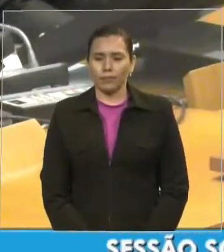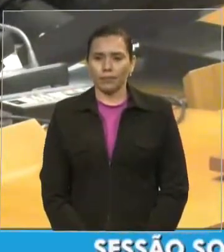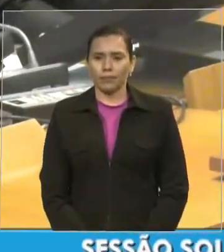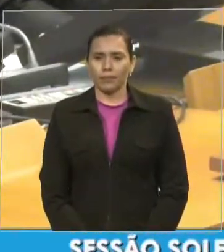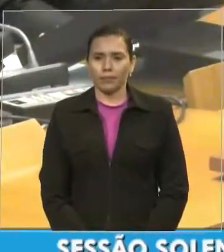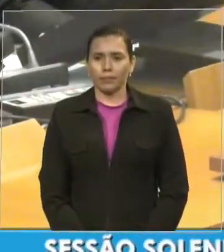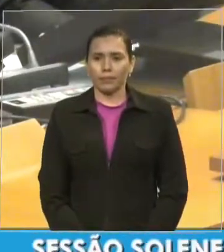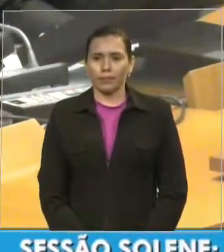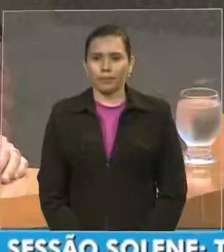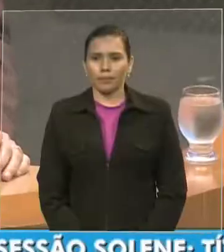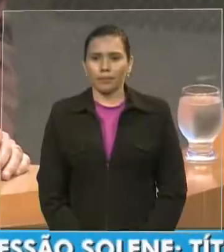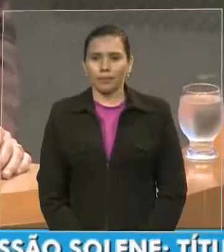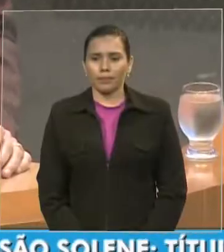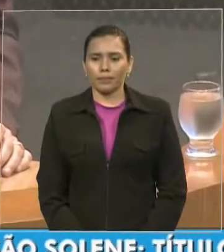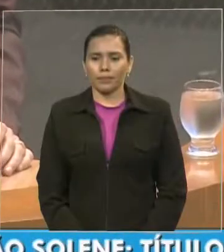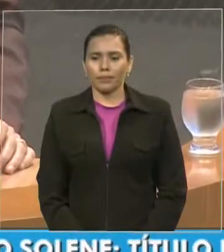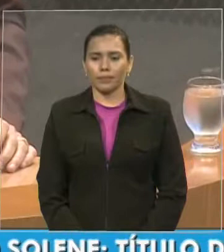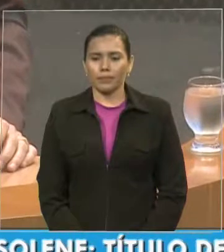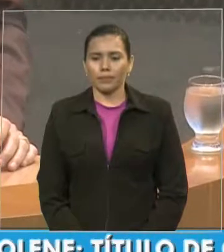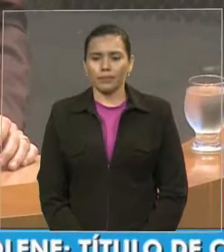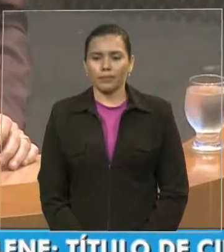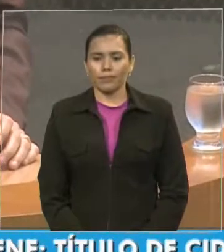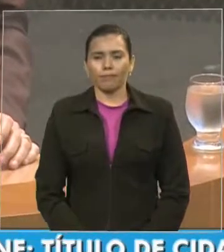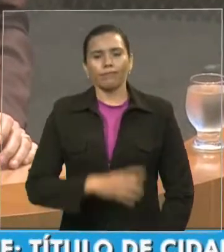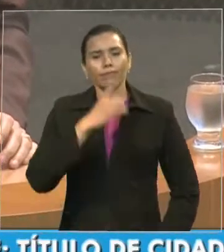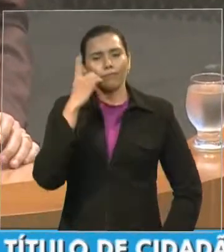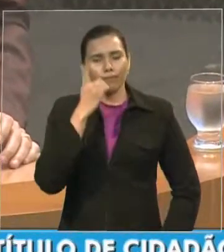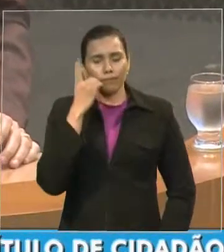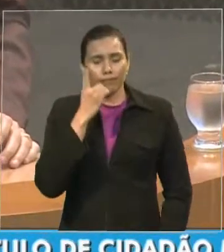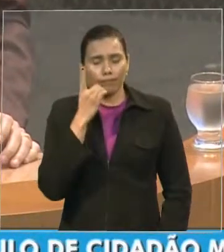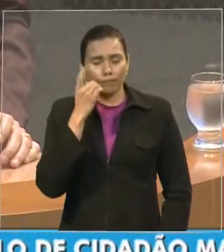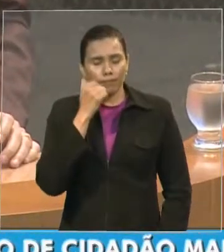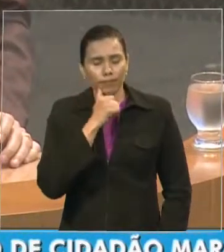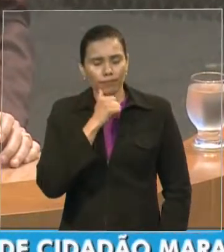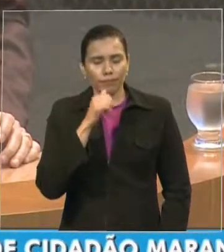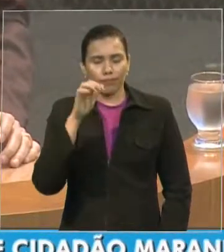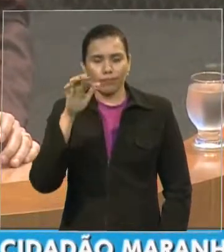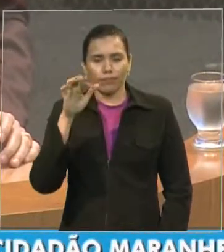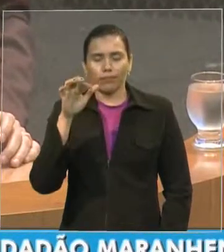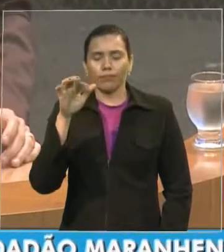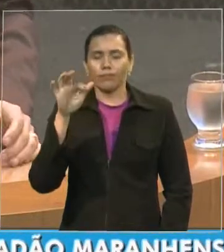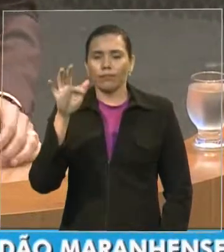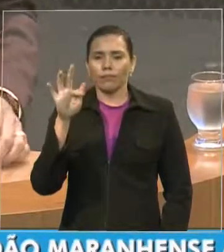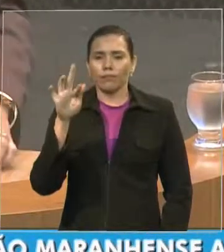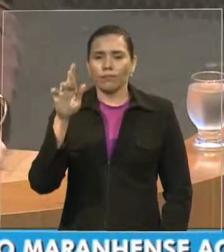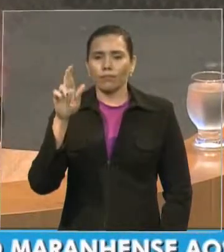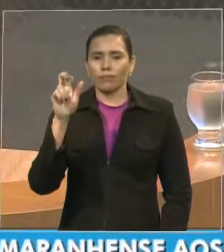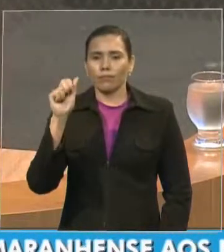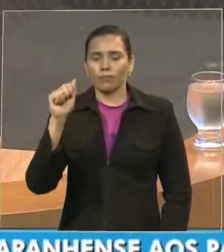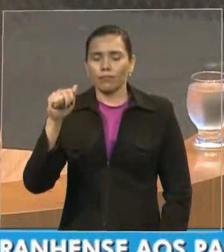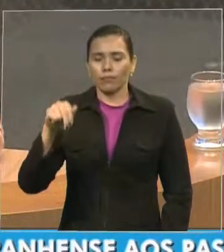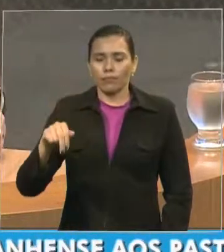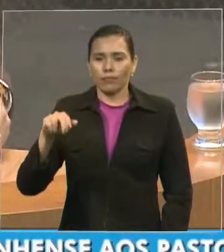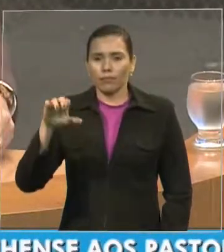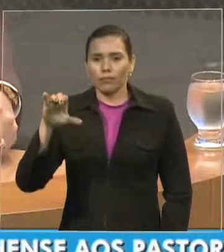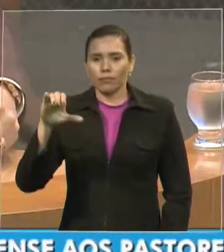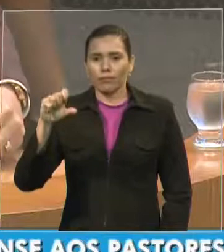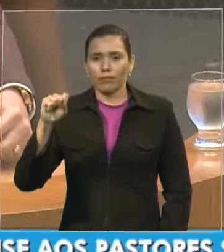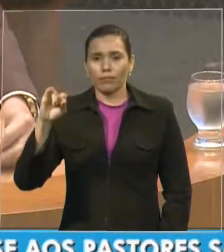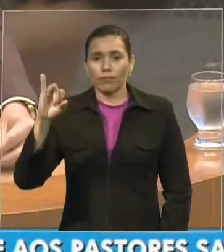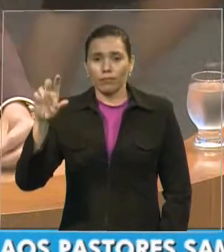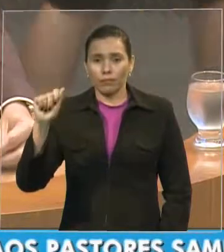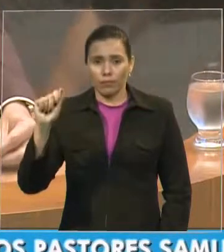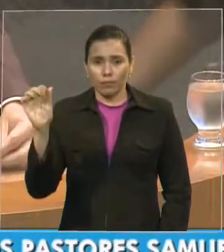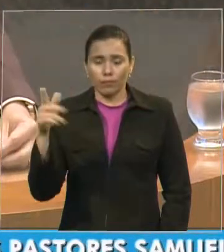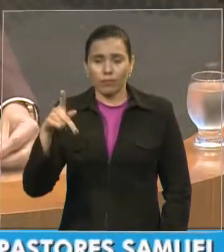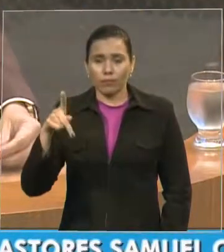excelentíssima senhora deputada estadual Francisca Primo que preside esta